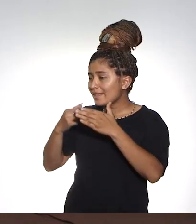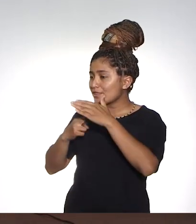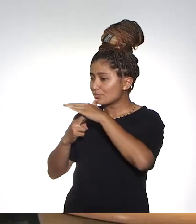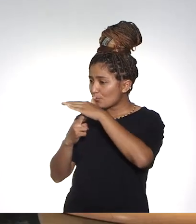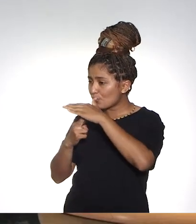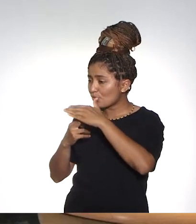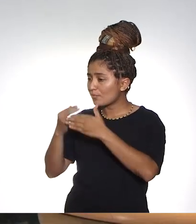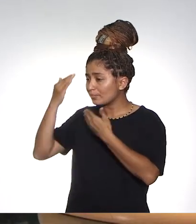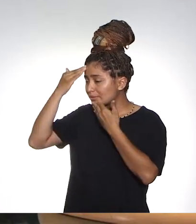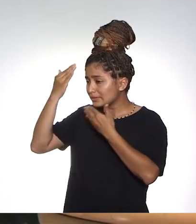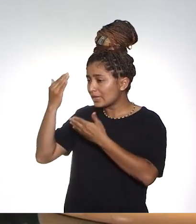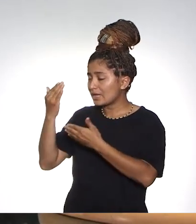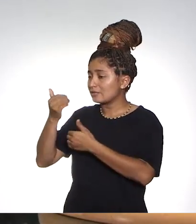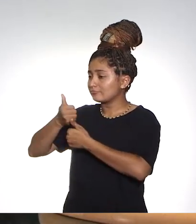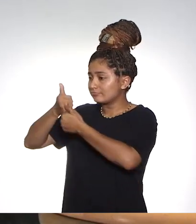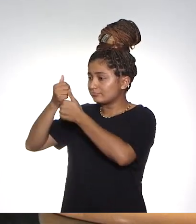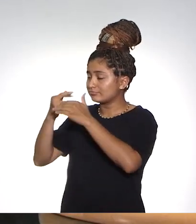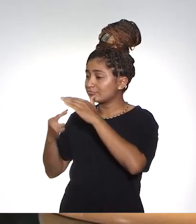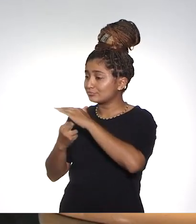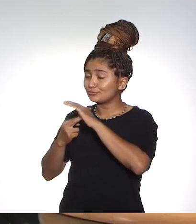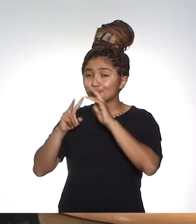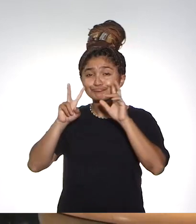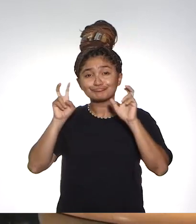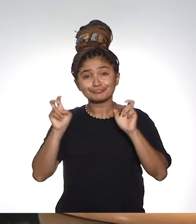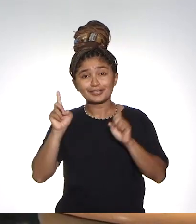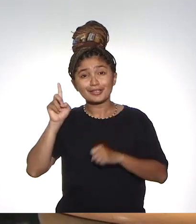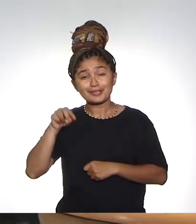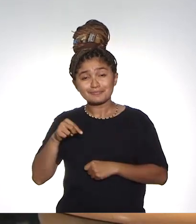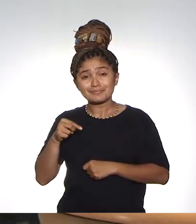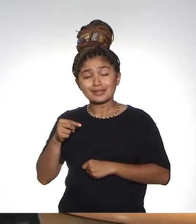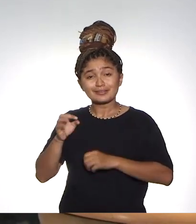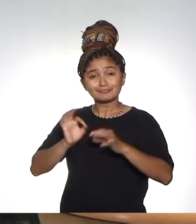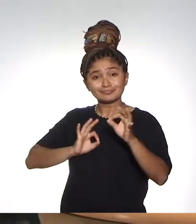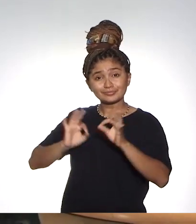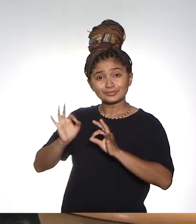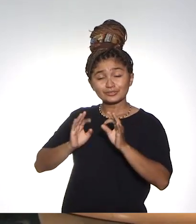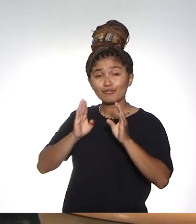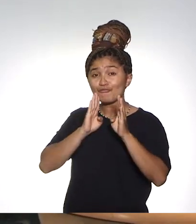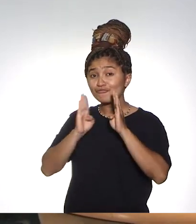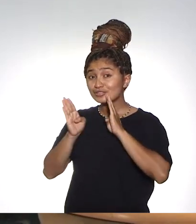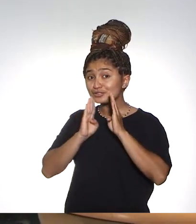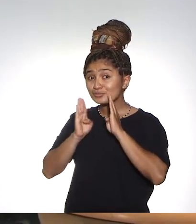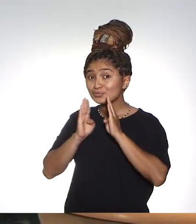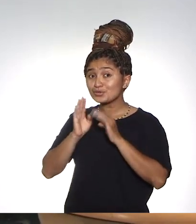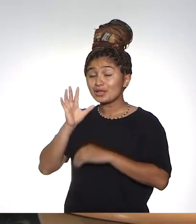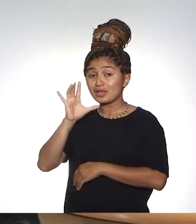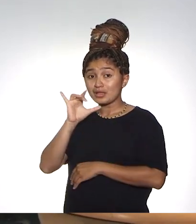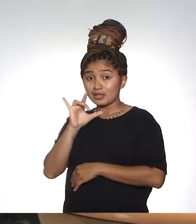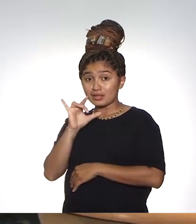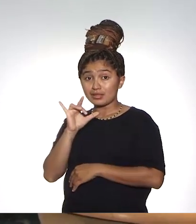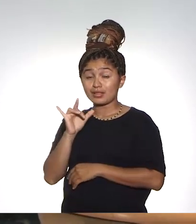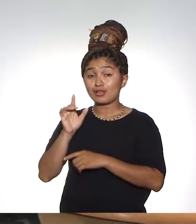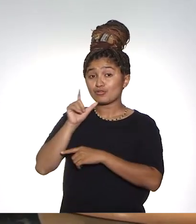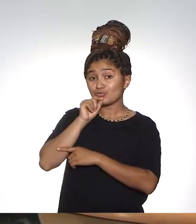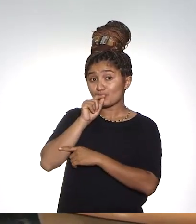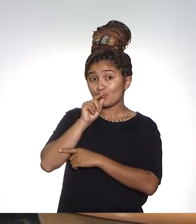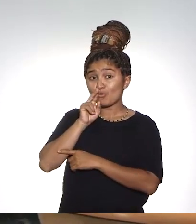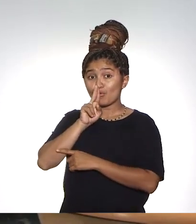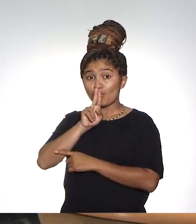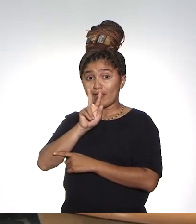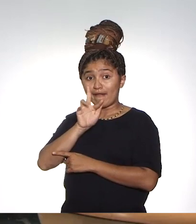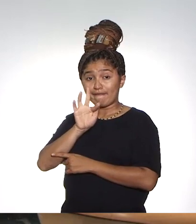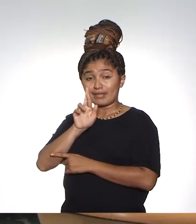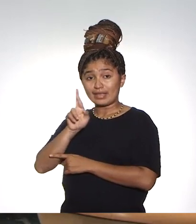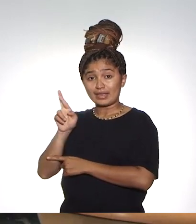estado. Muito obrigada, reitor. Obrigada, vice-reitor. O assunto é gestão. Nós estamos no Facebook, no Twitter, no